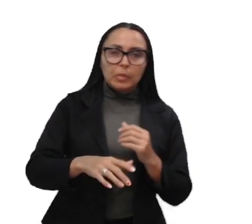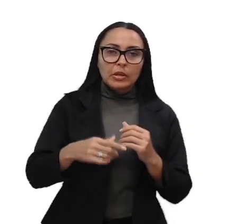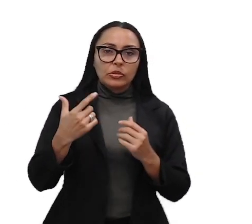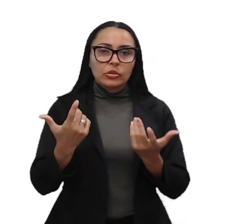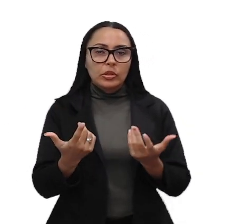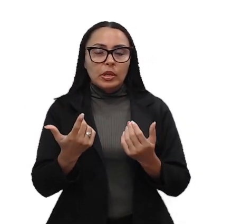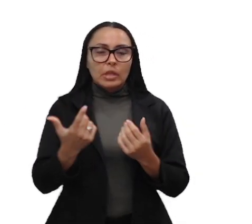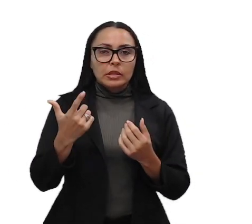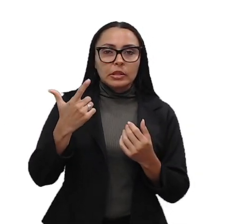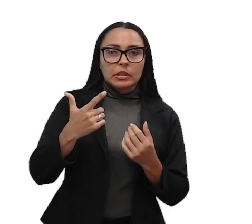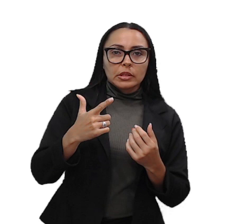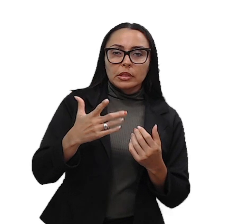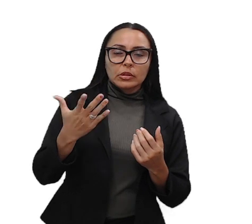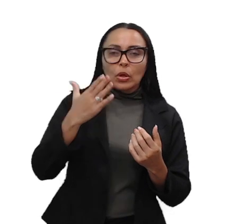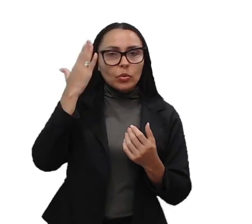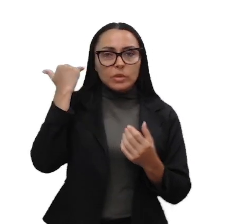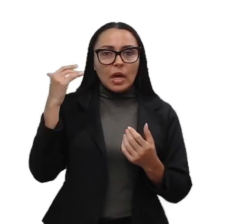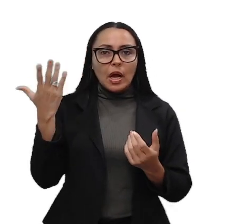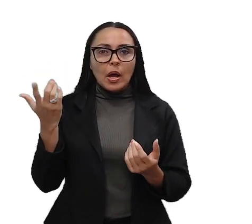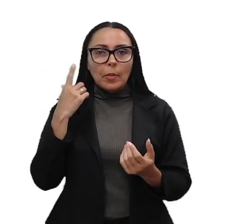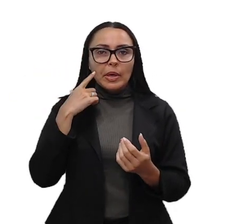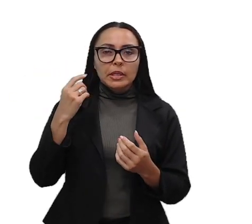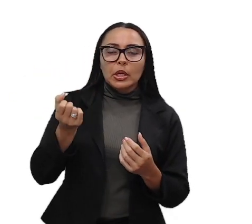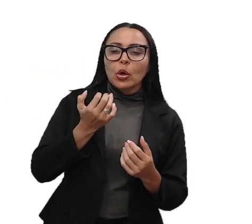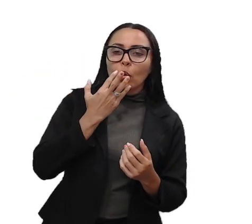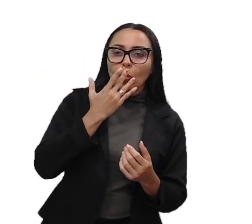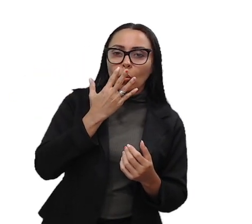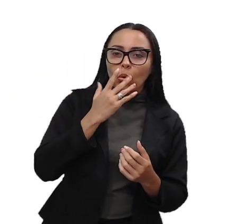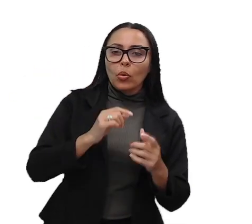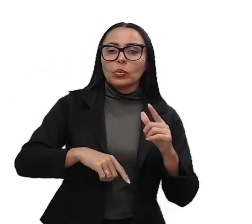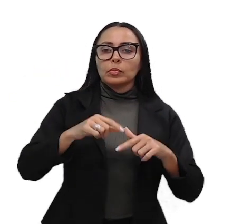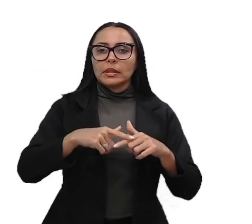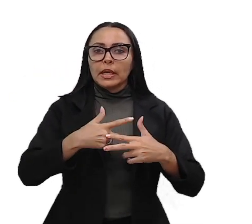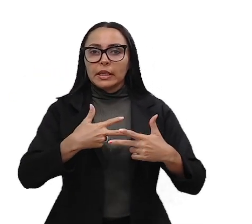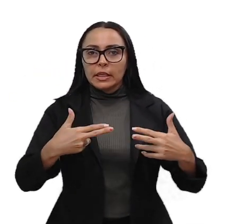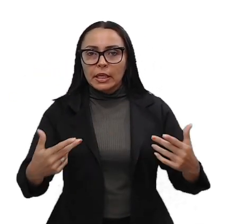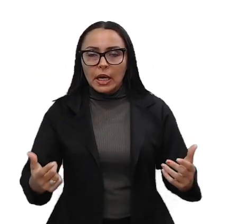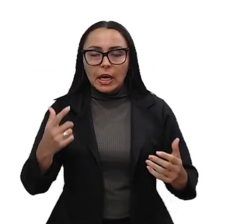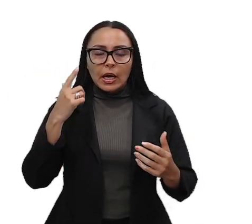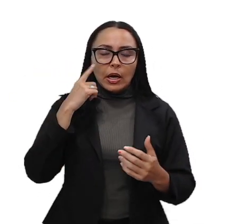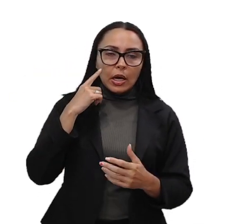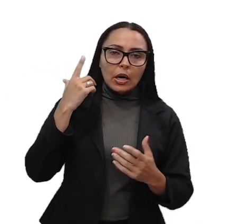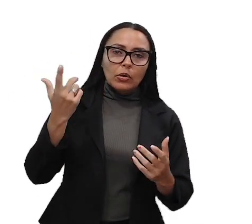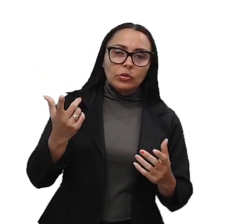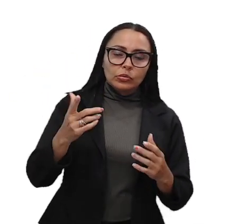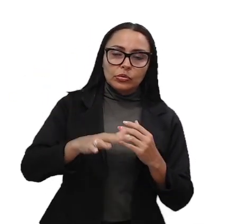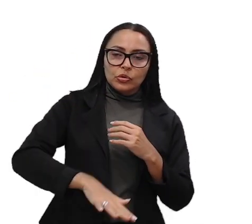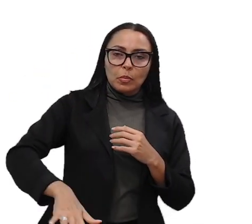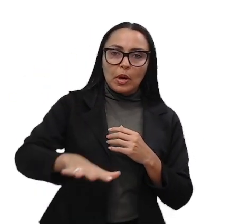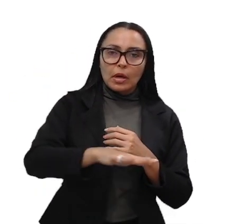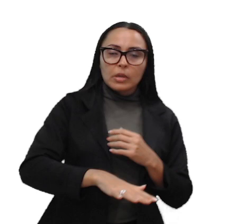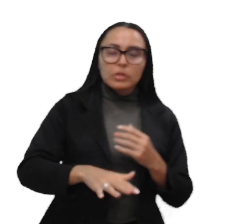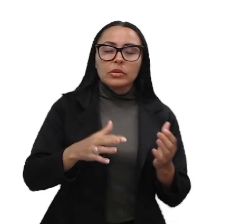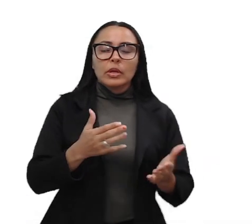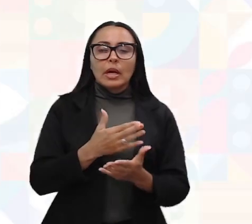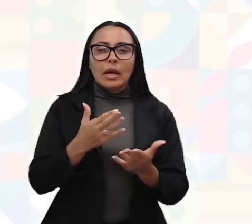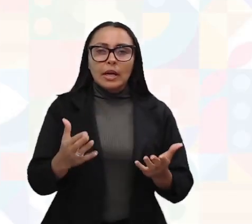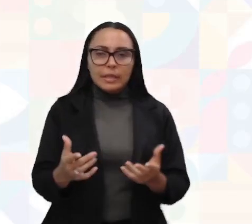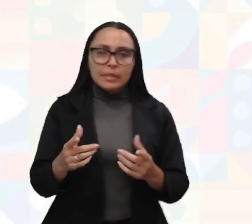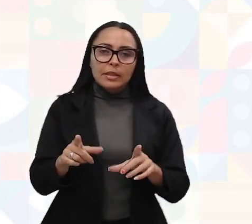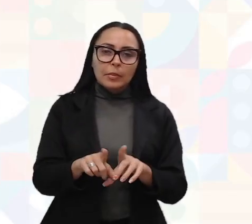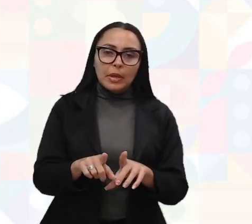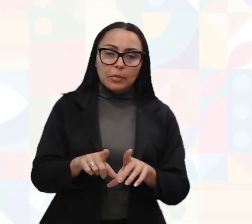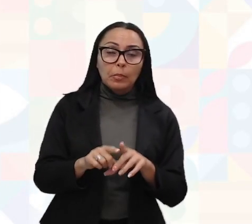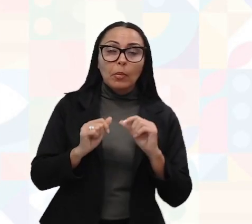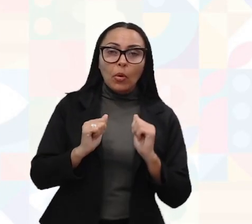noção de cor, de iluminação, de material, de móveis, de layout desse espaço. E aí o design de interiores